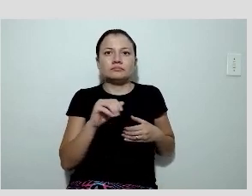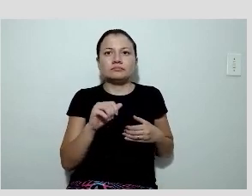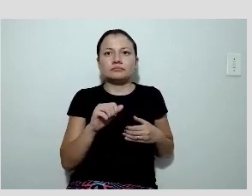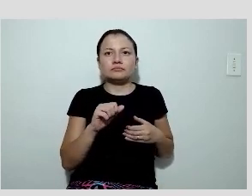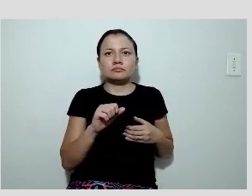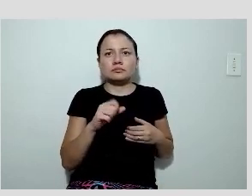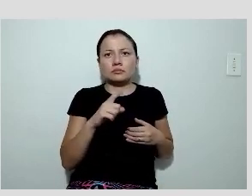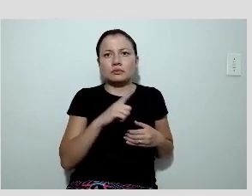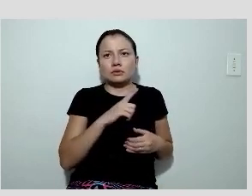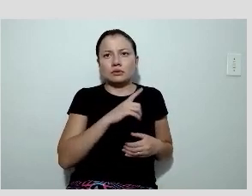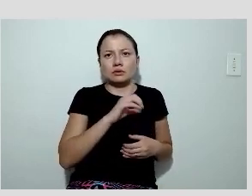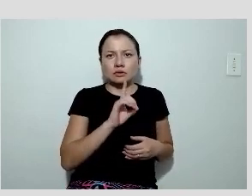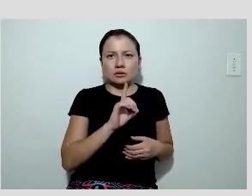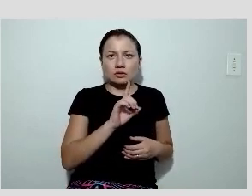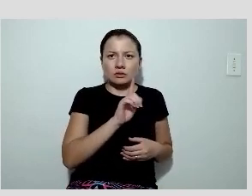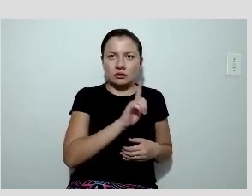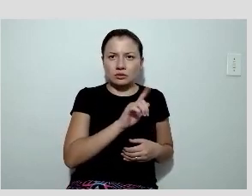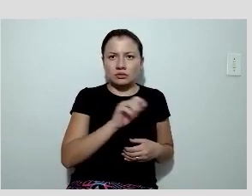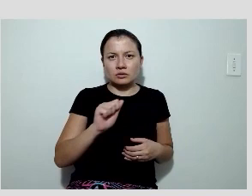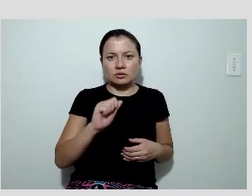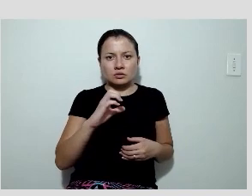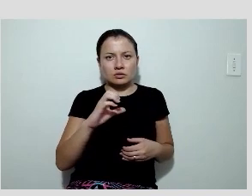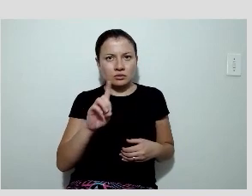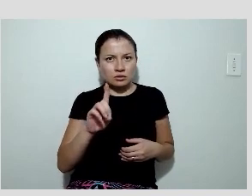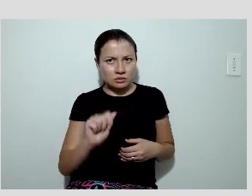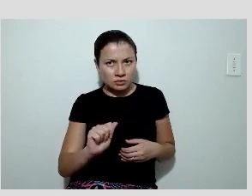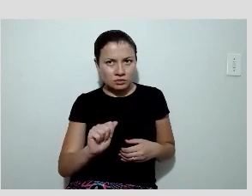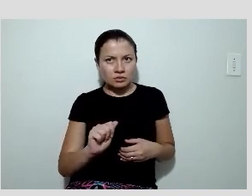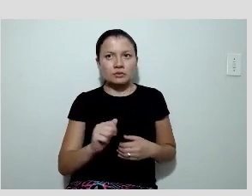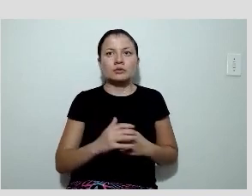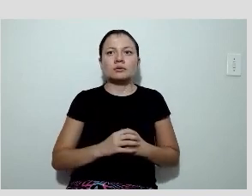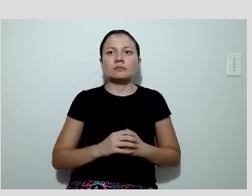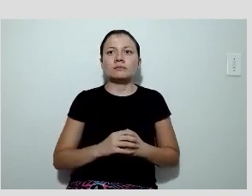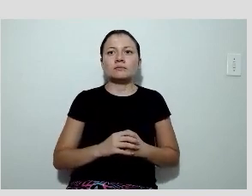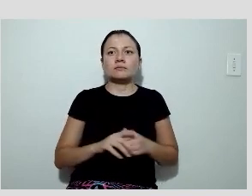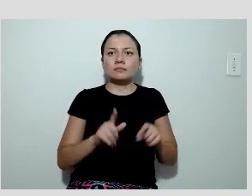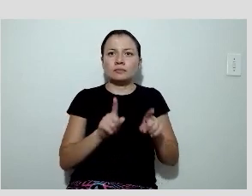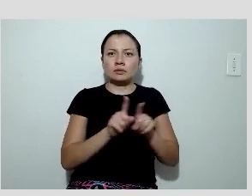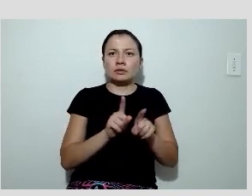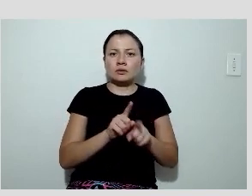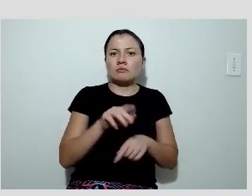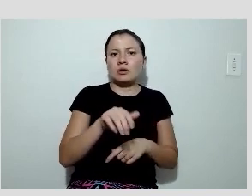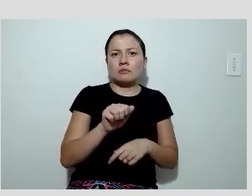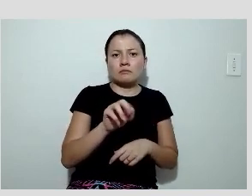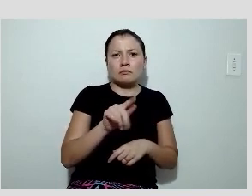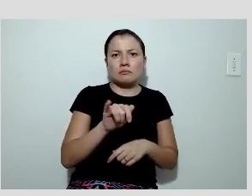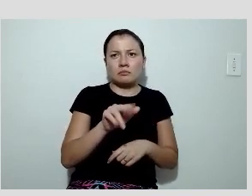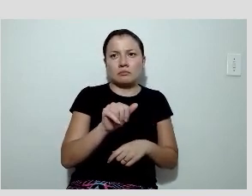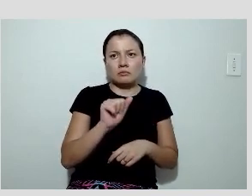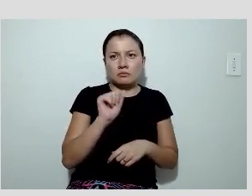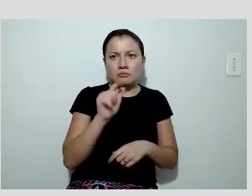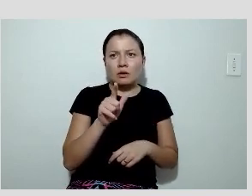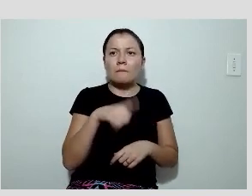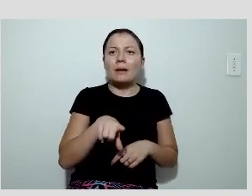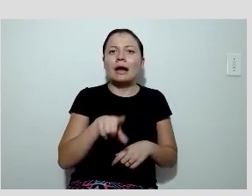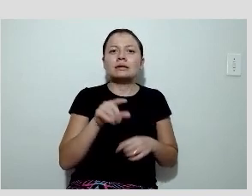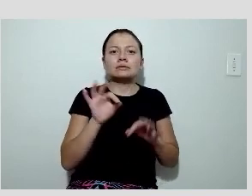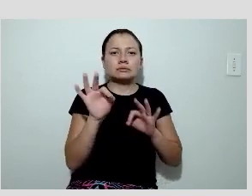sequencial para diagonal DA e marginal e uma avessa fena para DP.